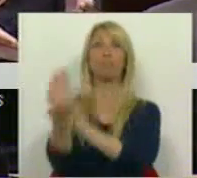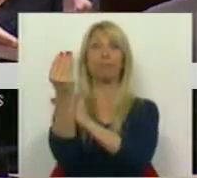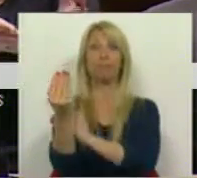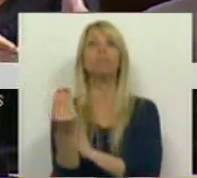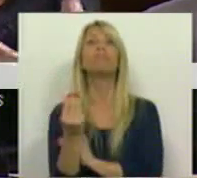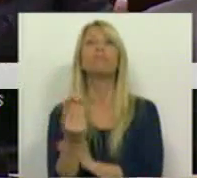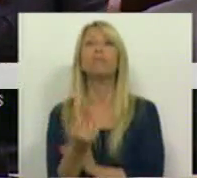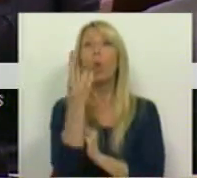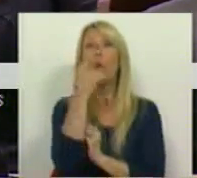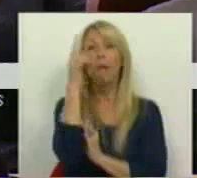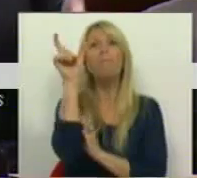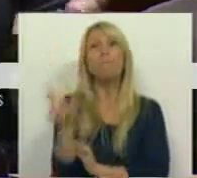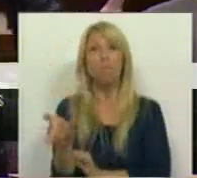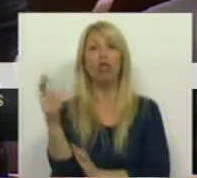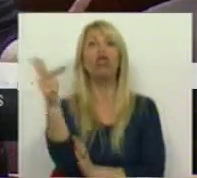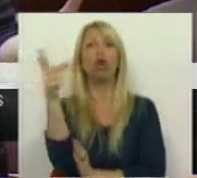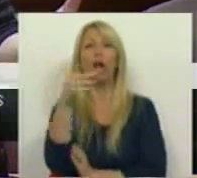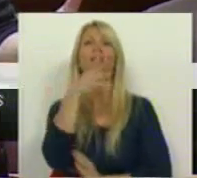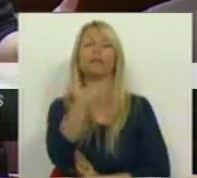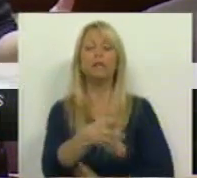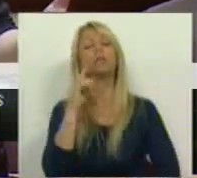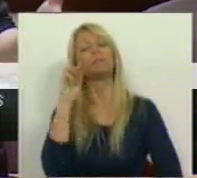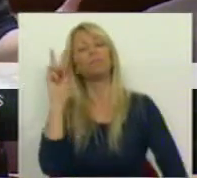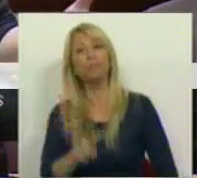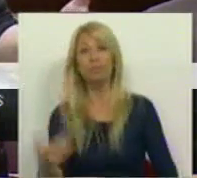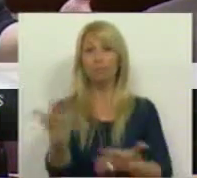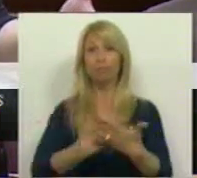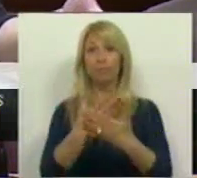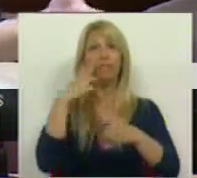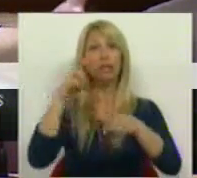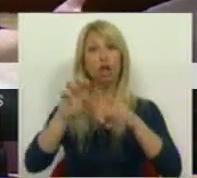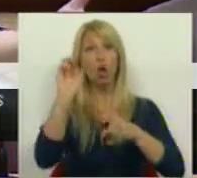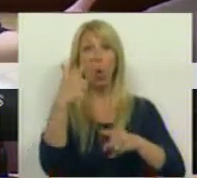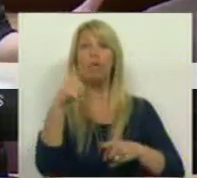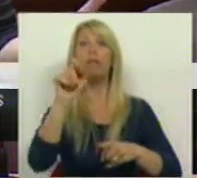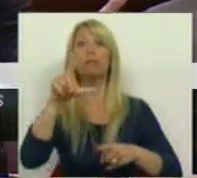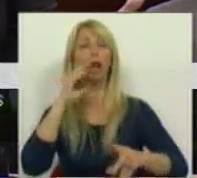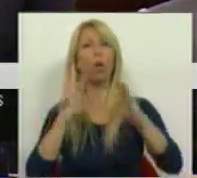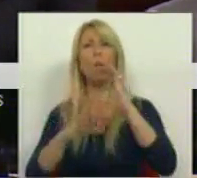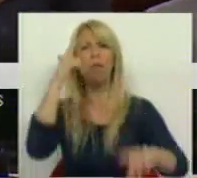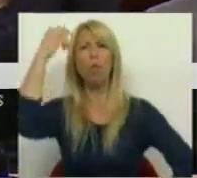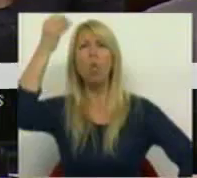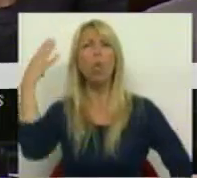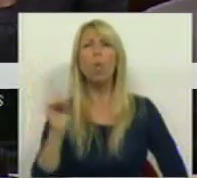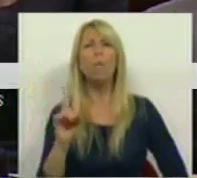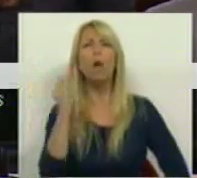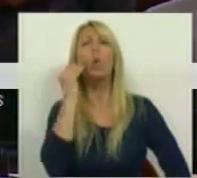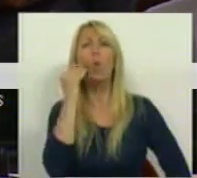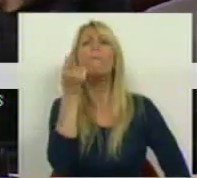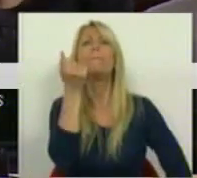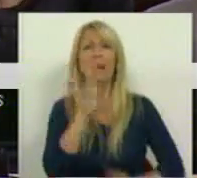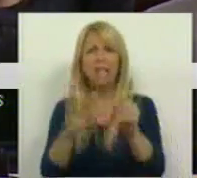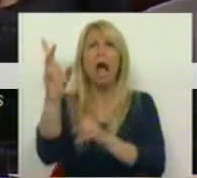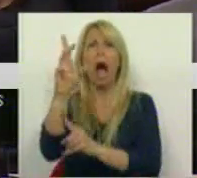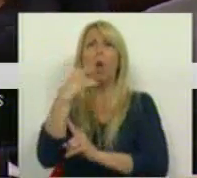um dos elementos da troika vir dizer que olha para os mercados da energia ou das telecomunicações e não compreende como é que os preços se mantêm tão altos.